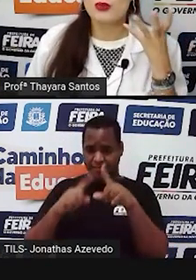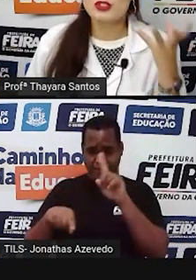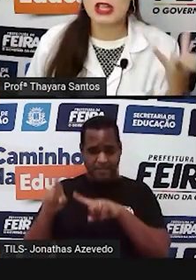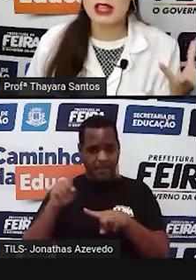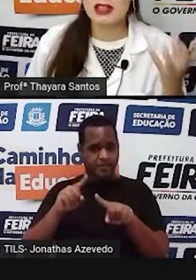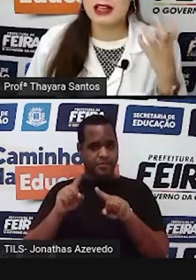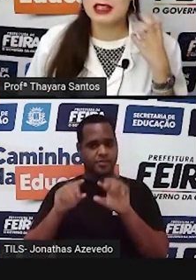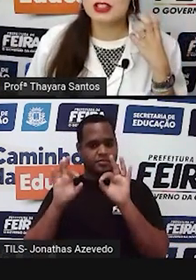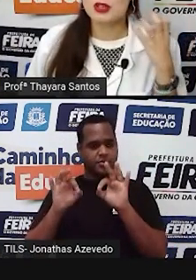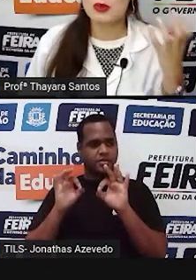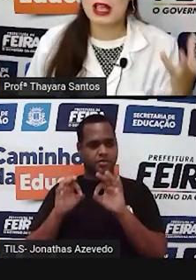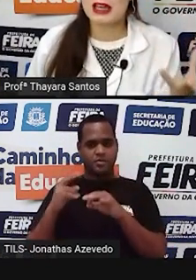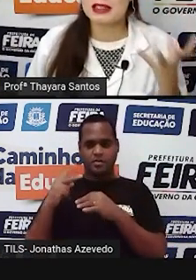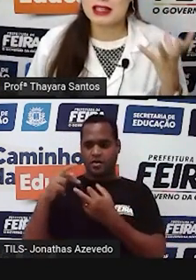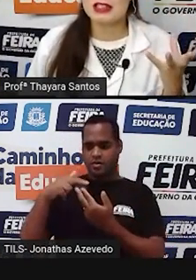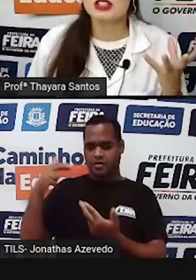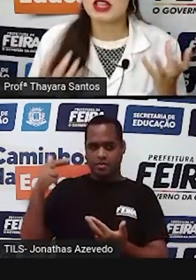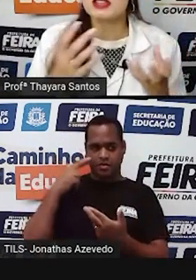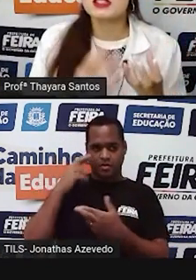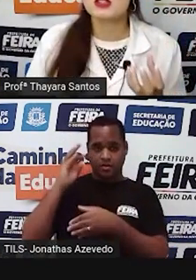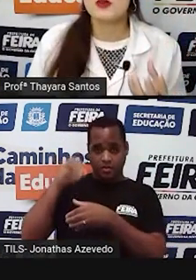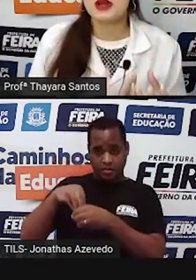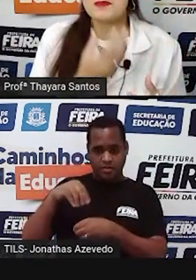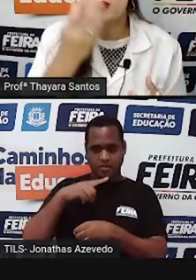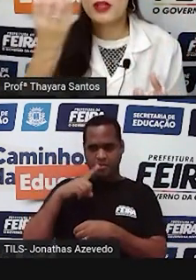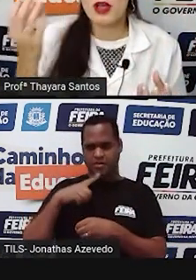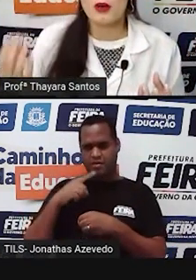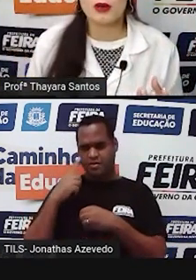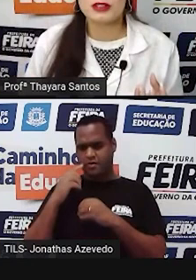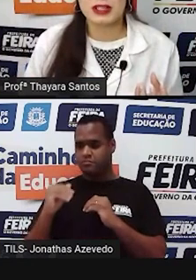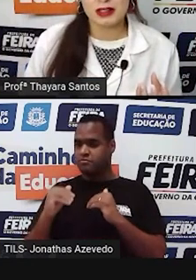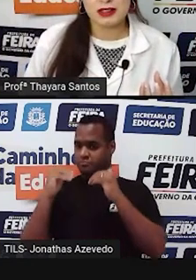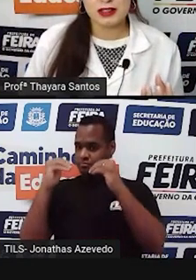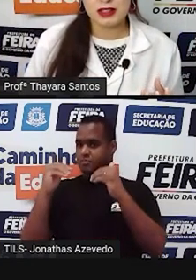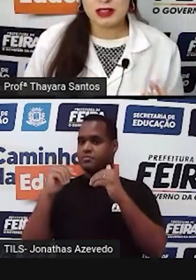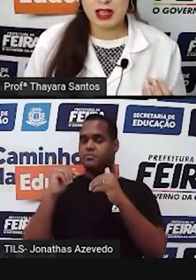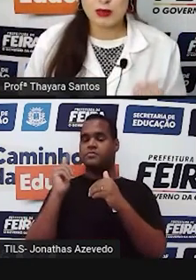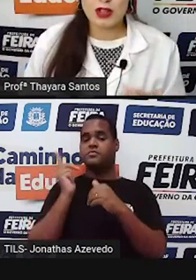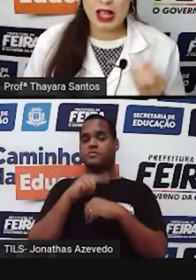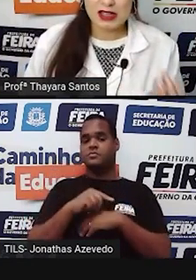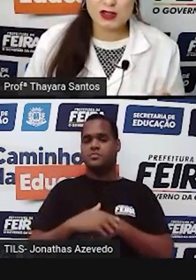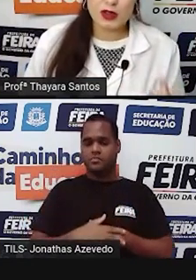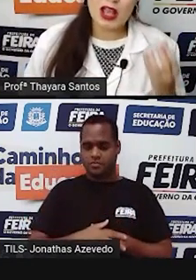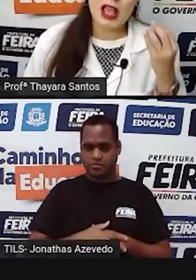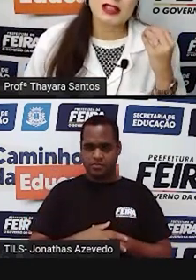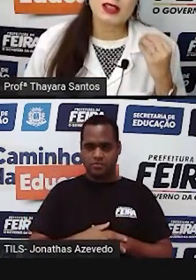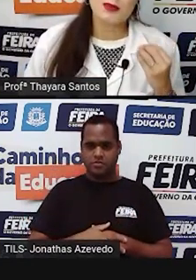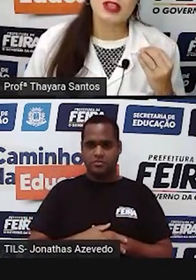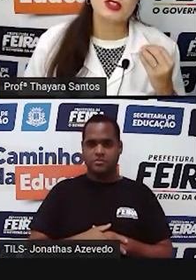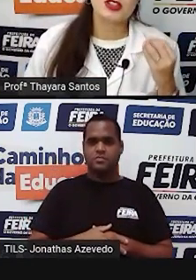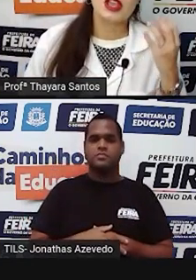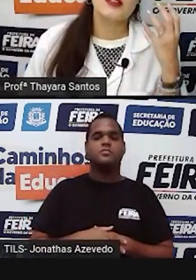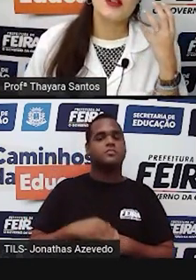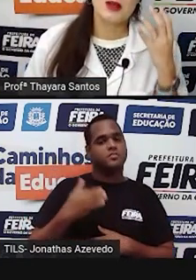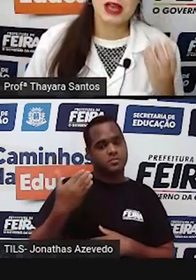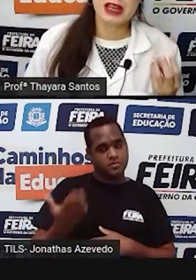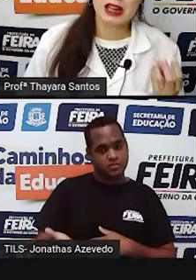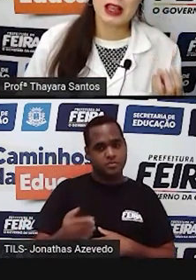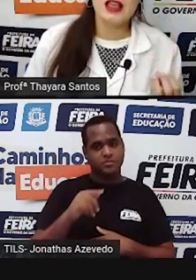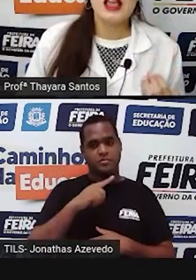um gene ali, tinha uma característica que se sobrepõe à outra. No caso, a semente